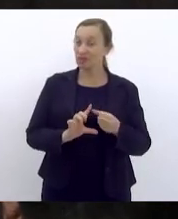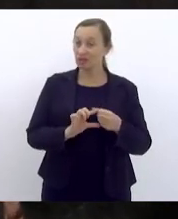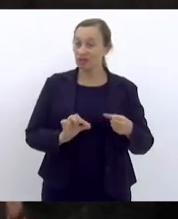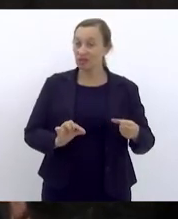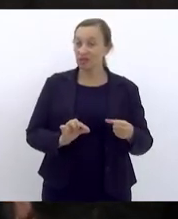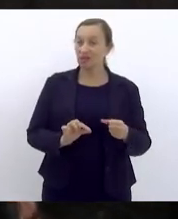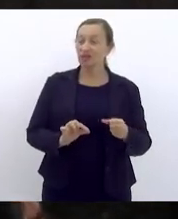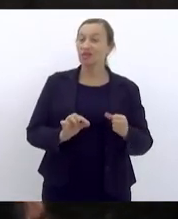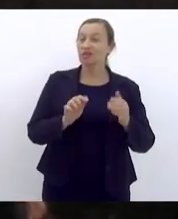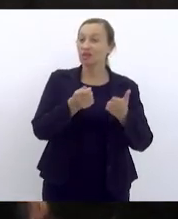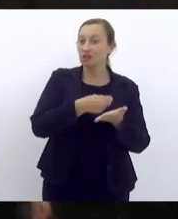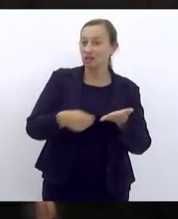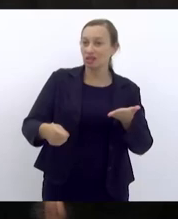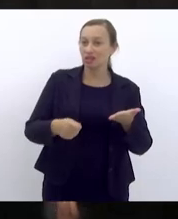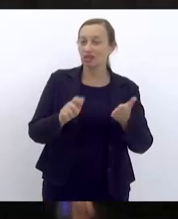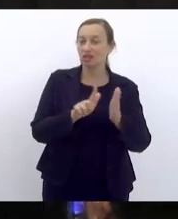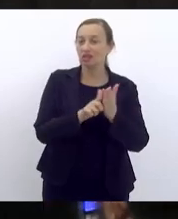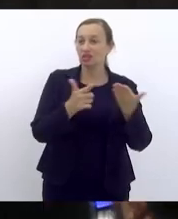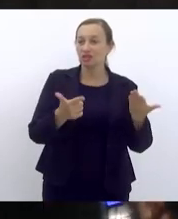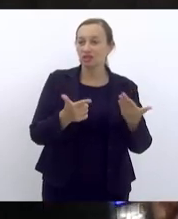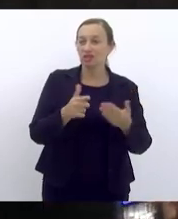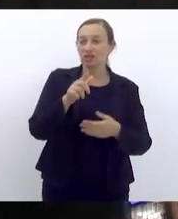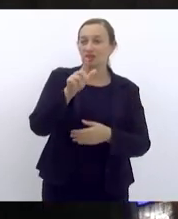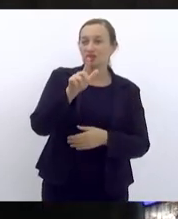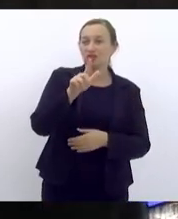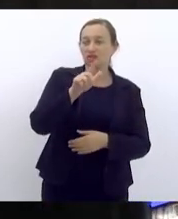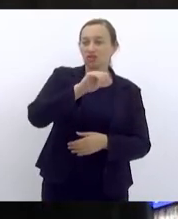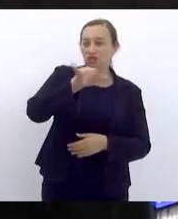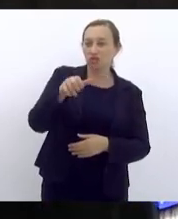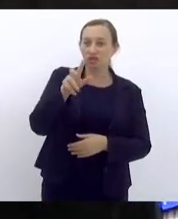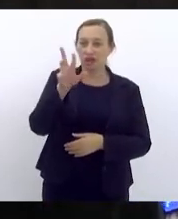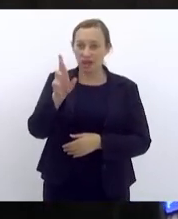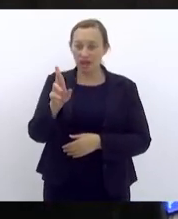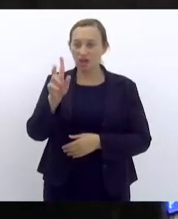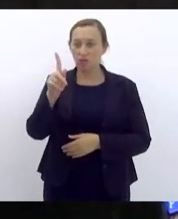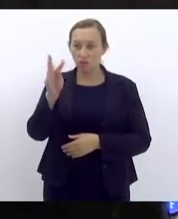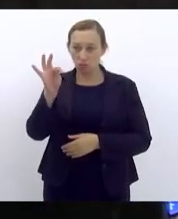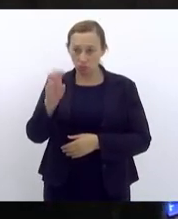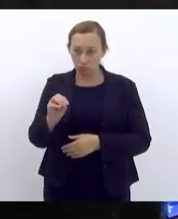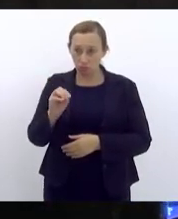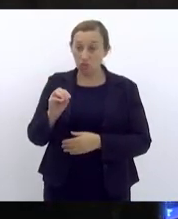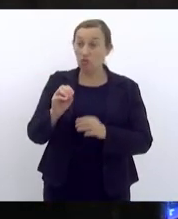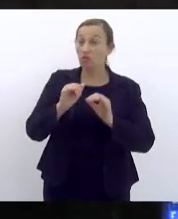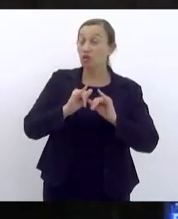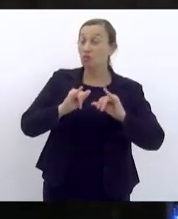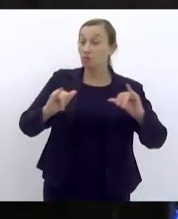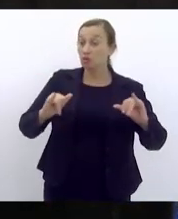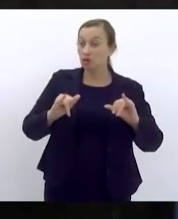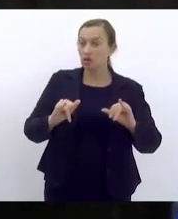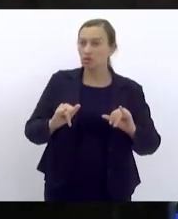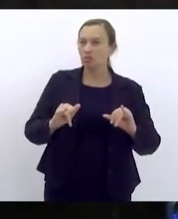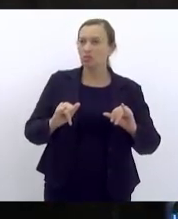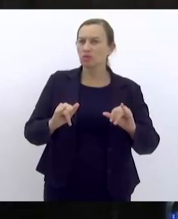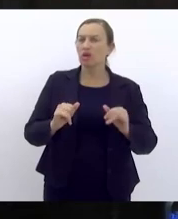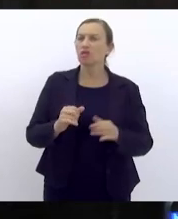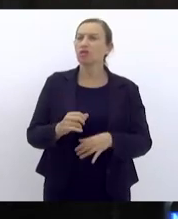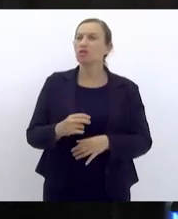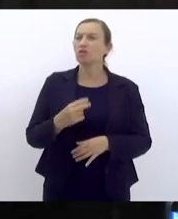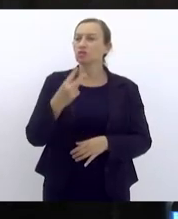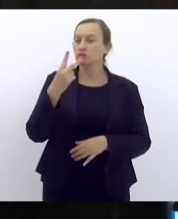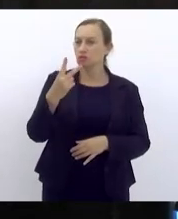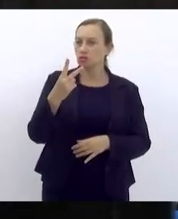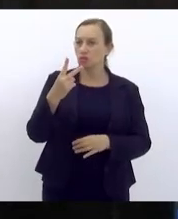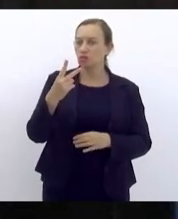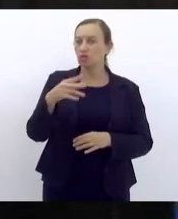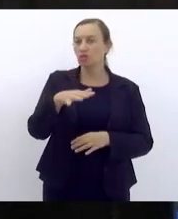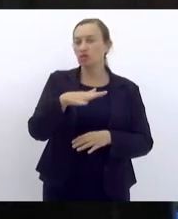jornalista J.R. Guzzo e que foi publicado por dois veículos